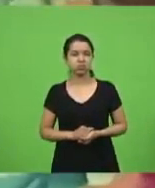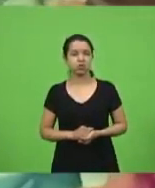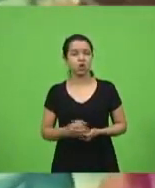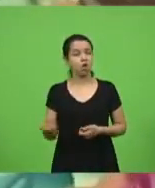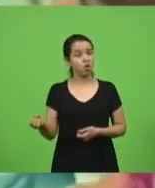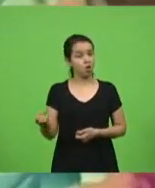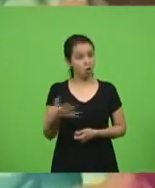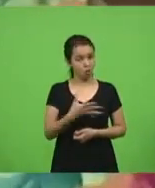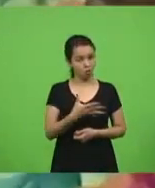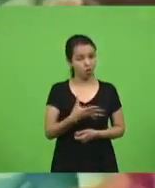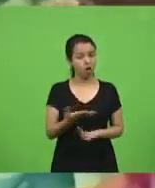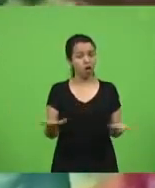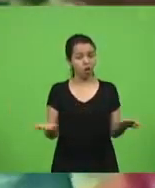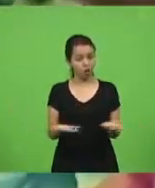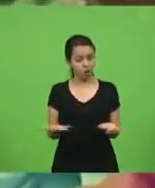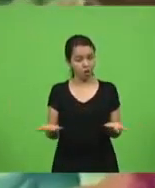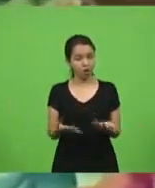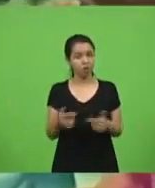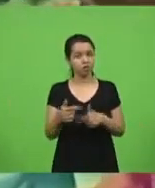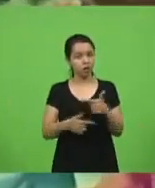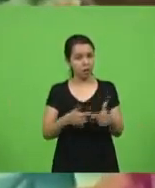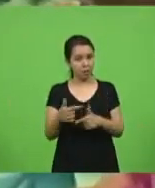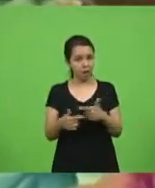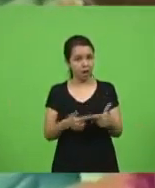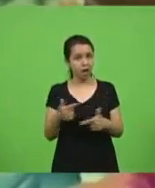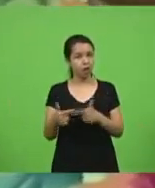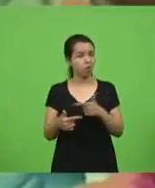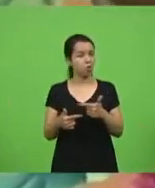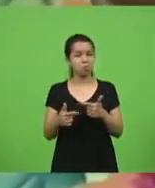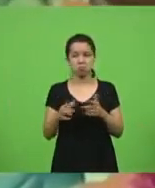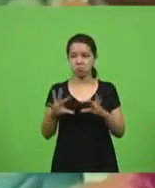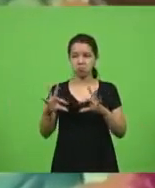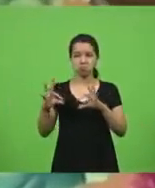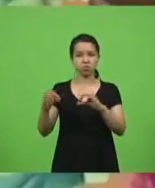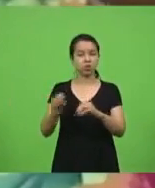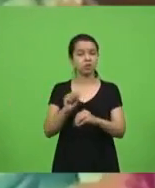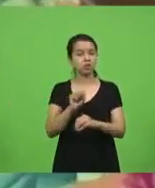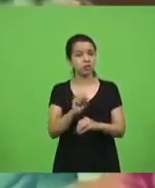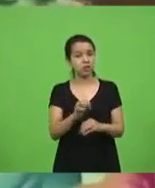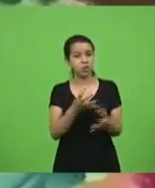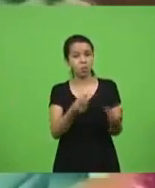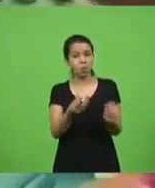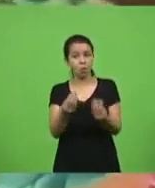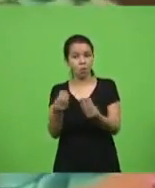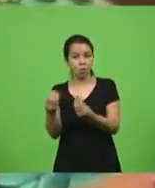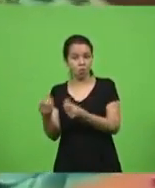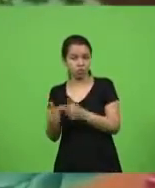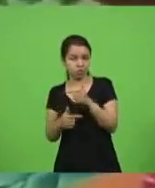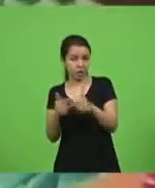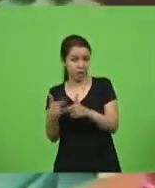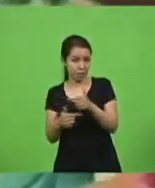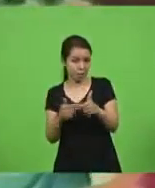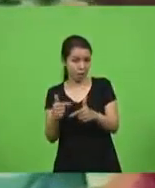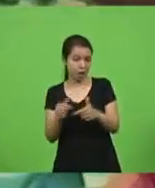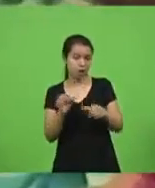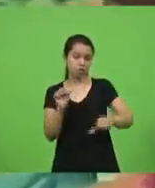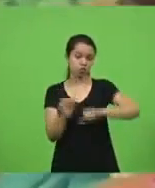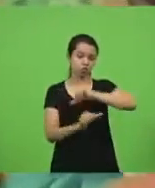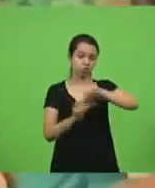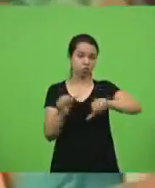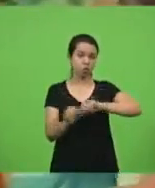teremos trabalho para todos. Se muitas funções realizadas por humanos serão substituídas. substituídas por máquina.